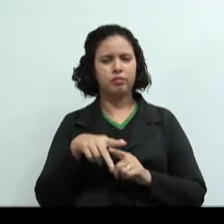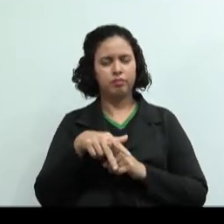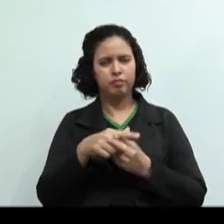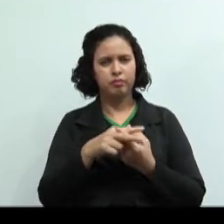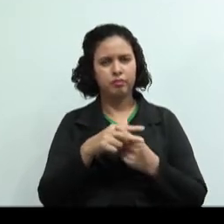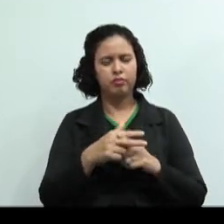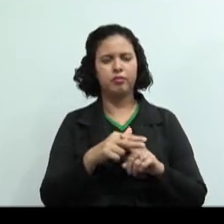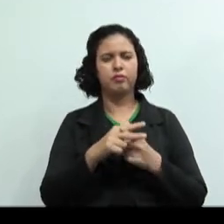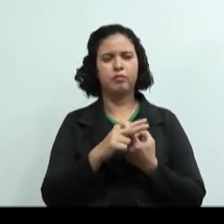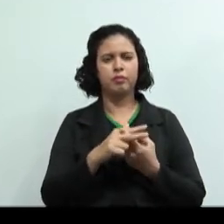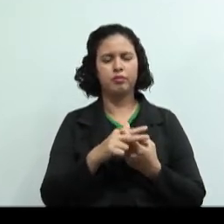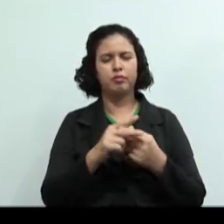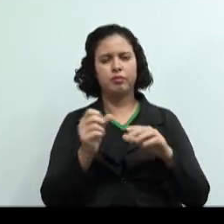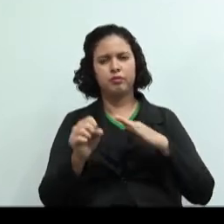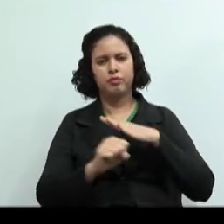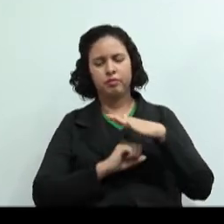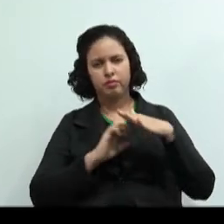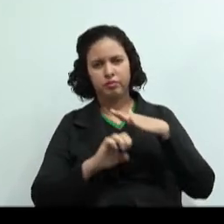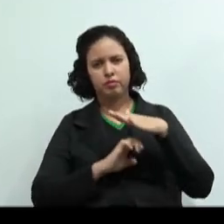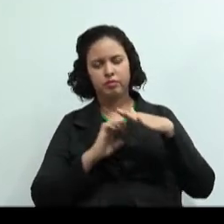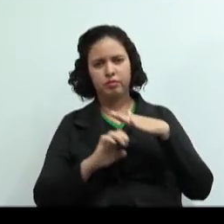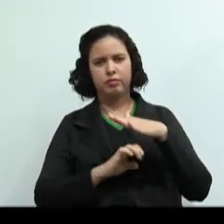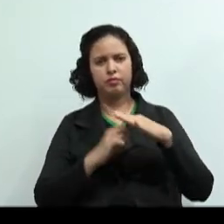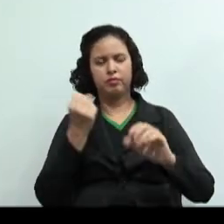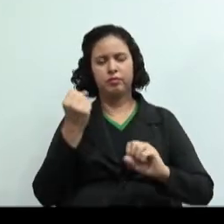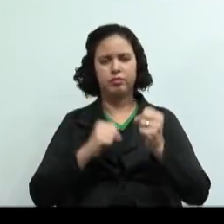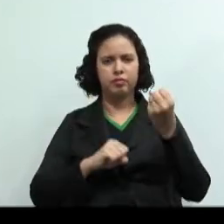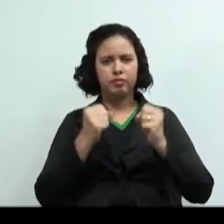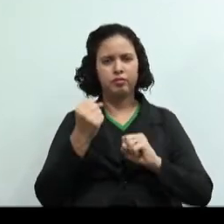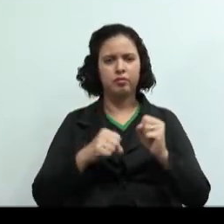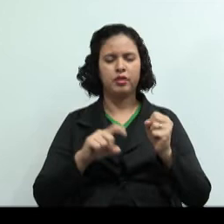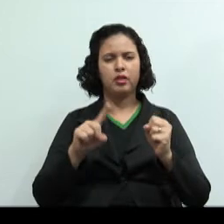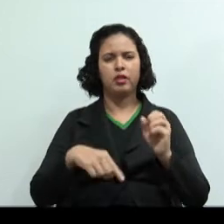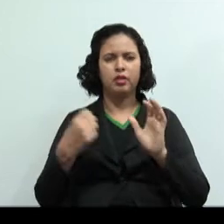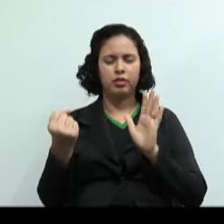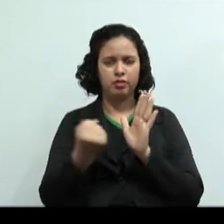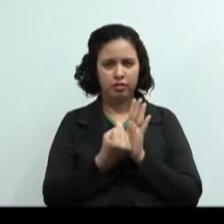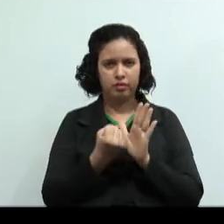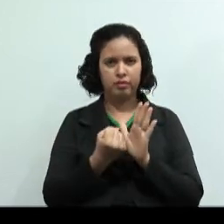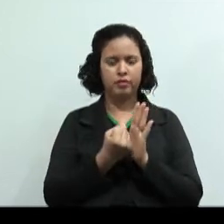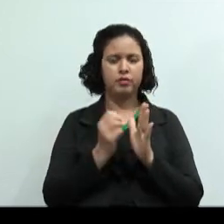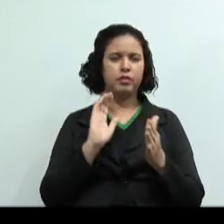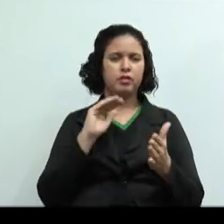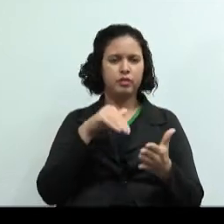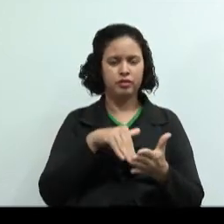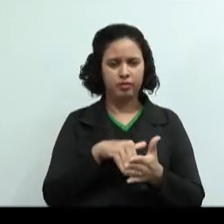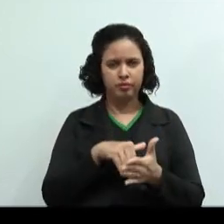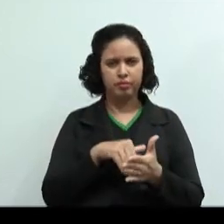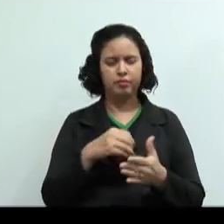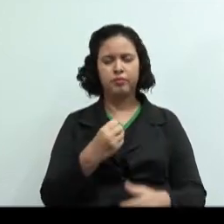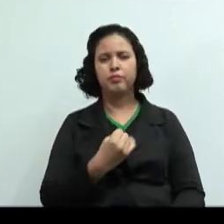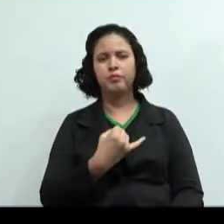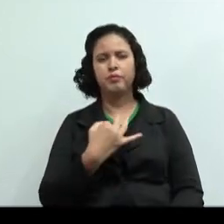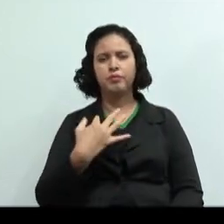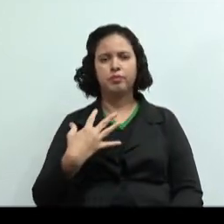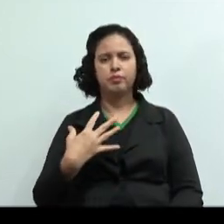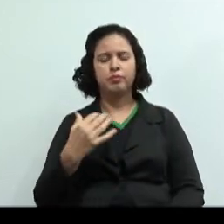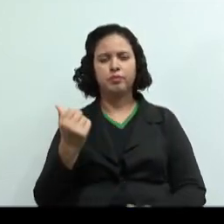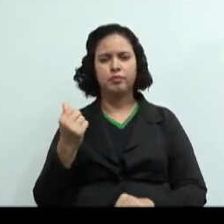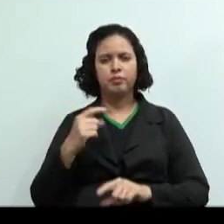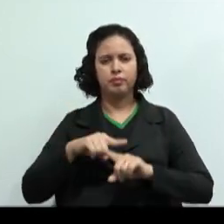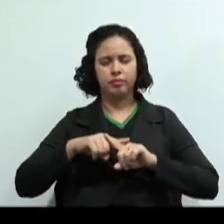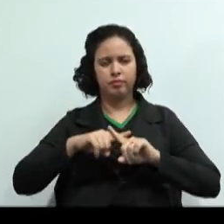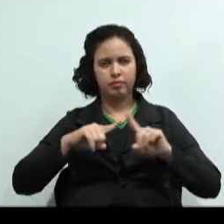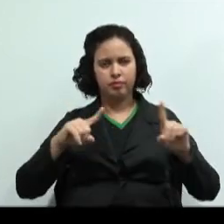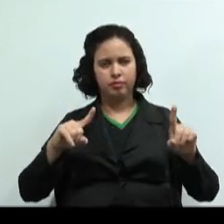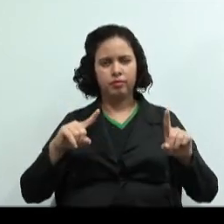Ele é fixo até uma produção de uma certa quantidade, porém, ele